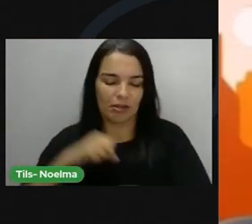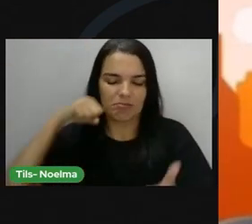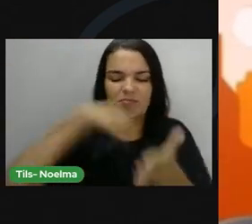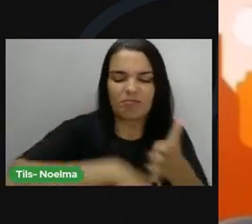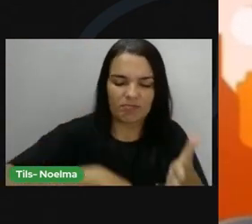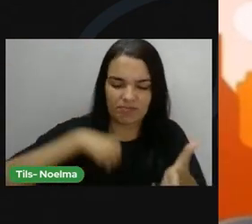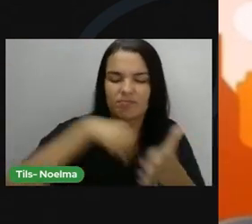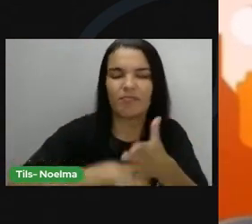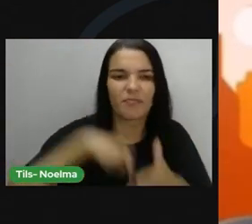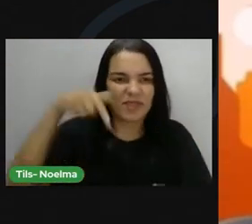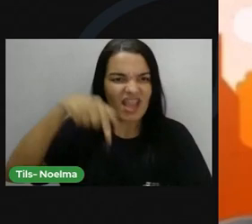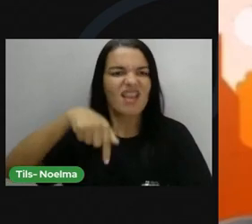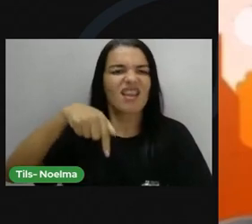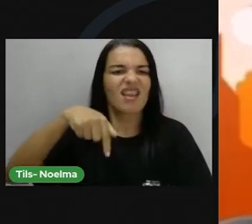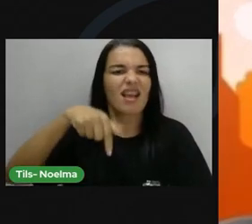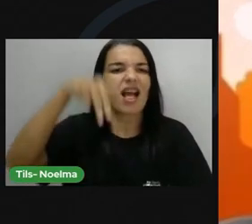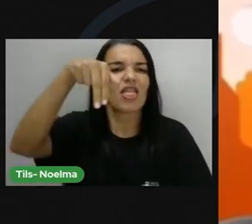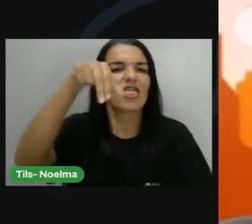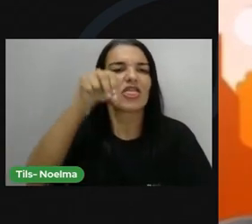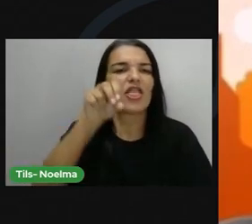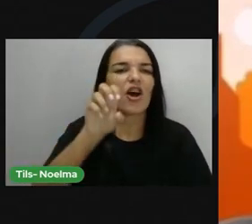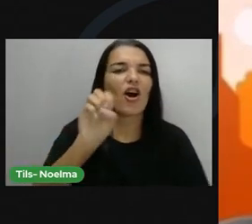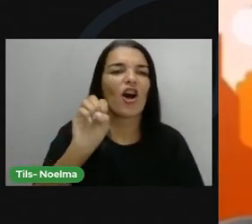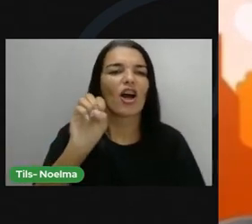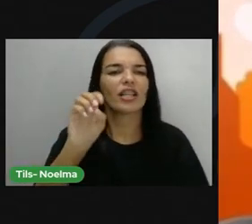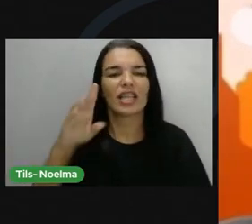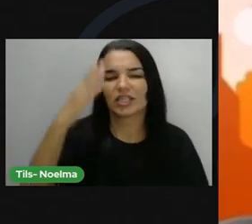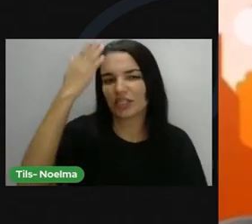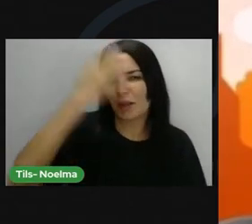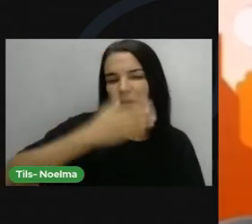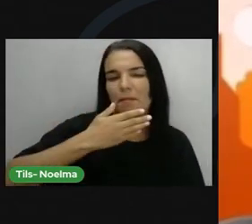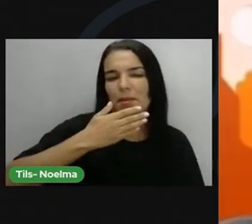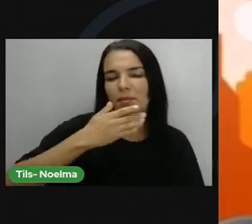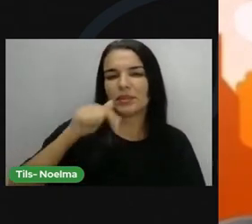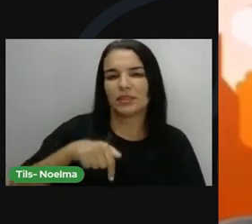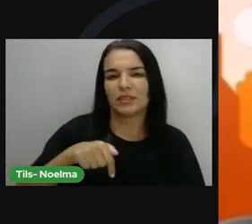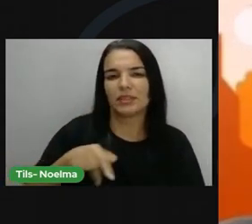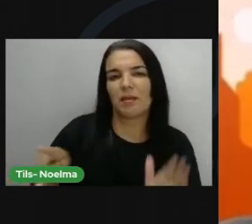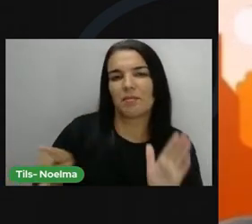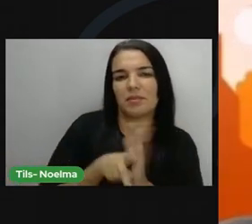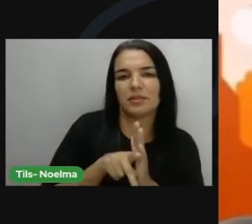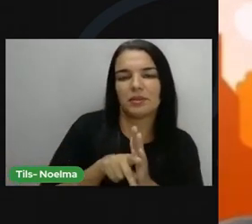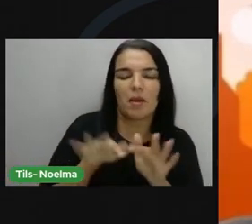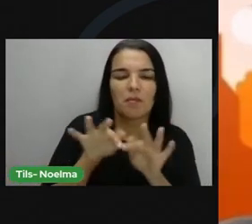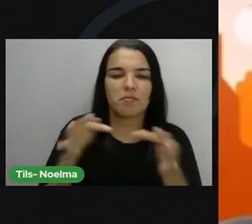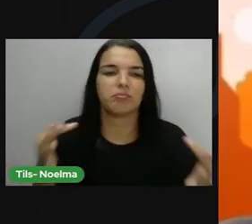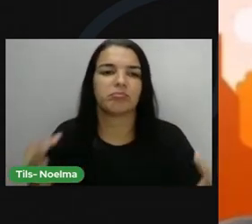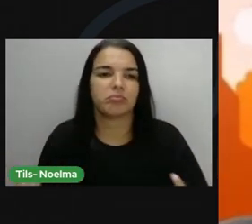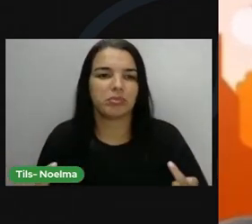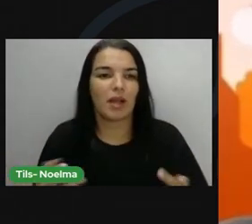O nordeste é a terra prometida aos nordestinos. E